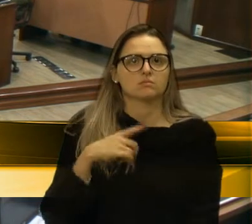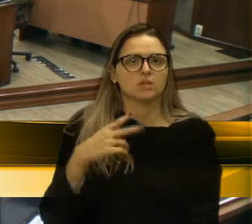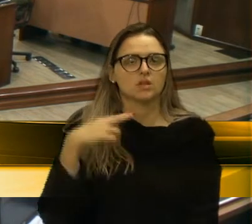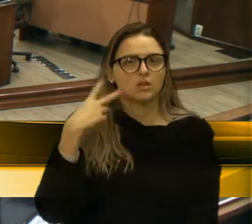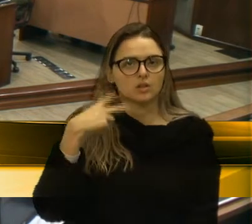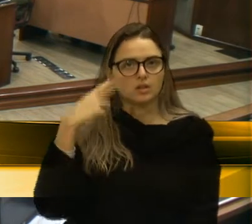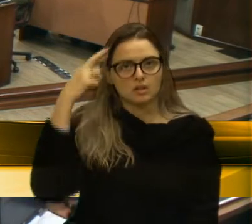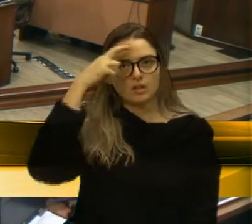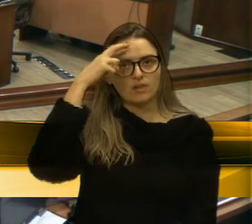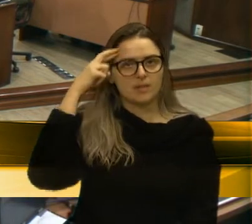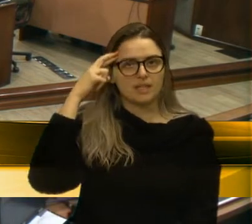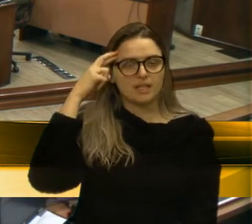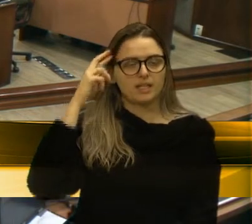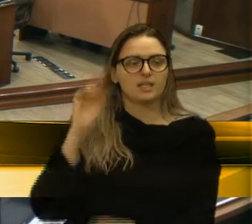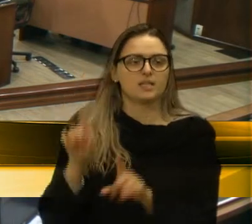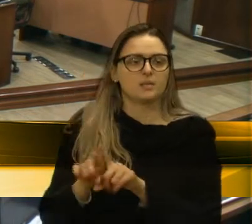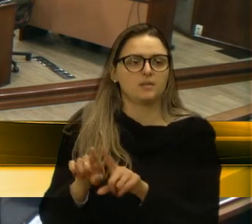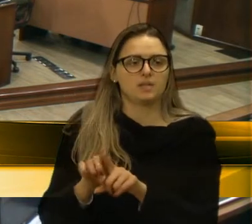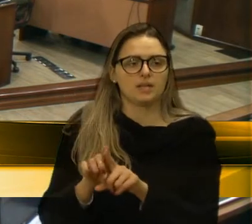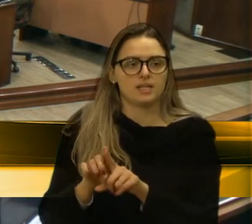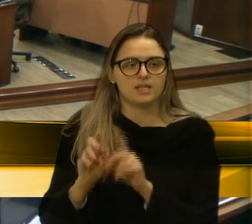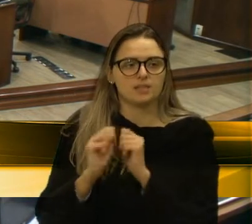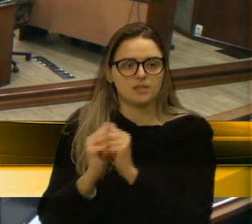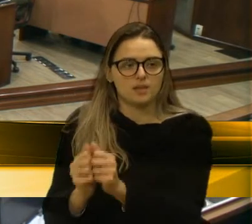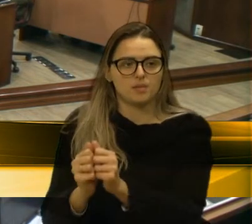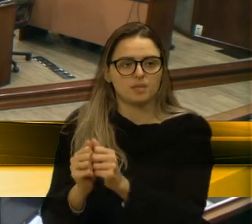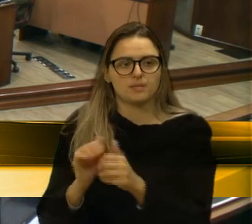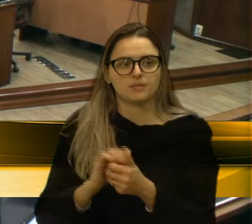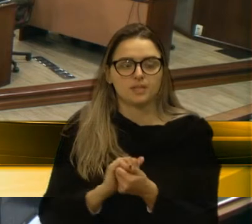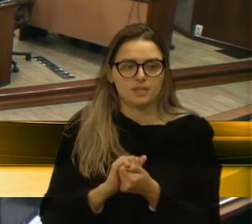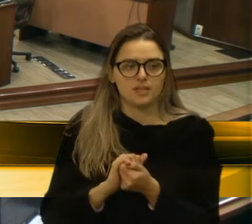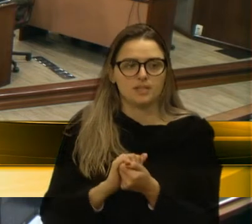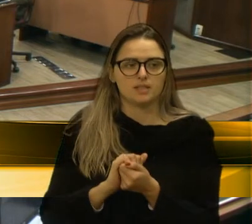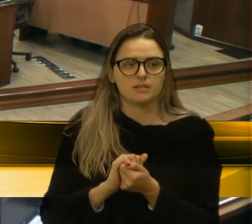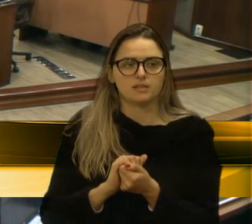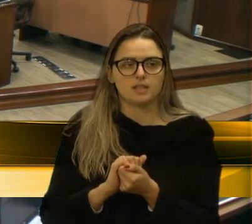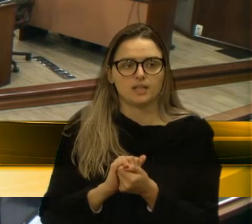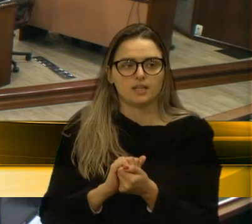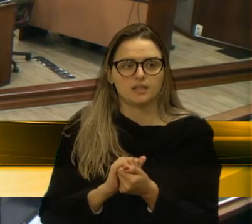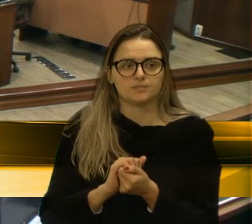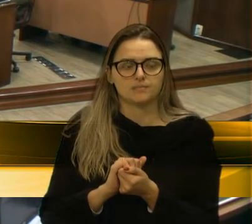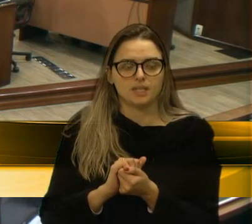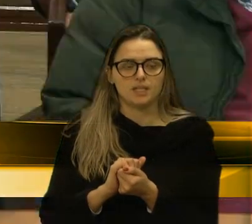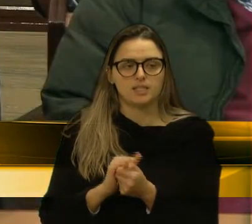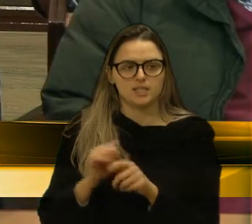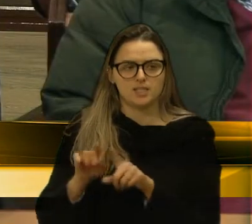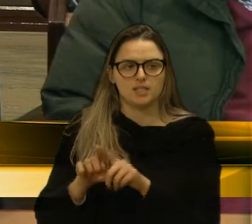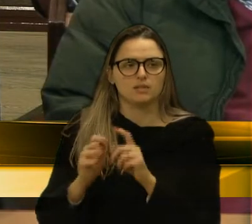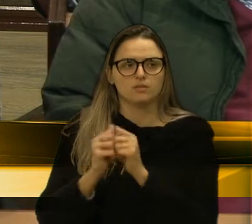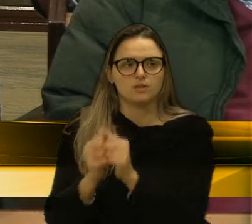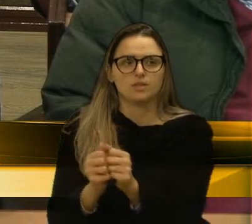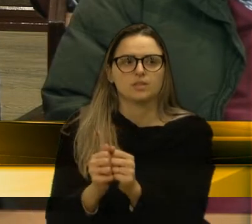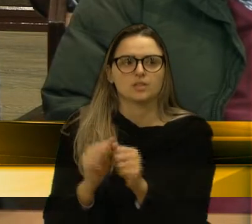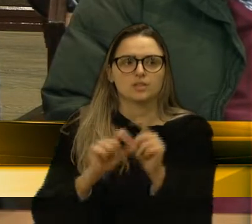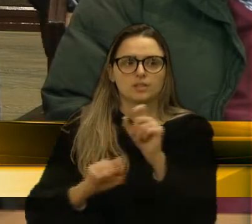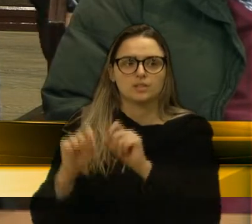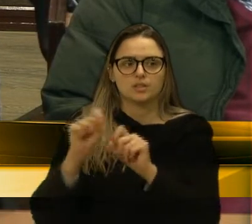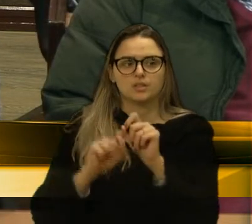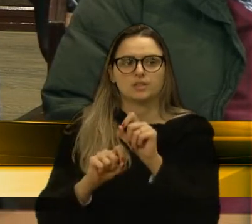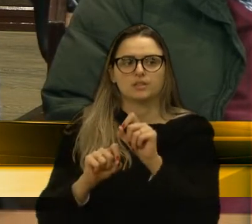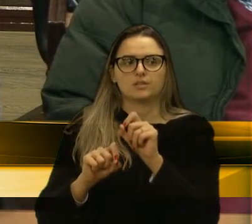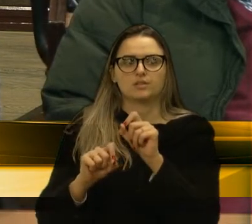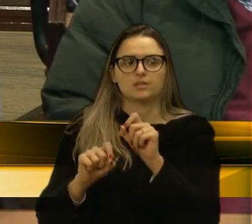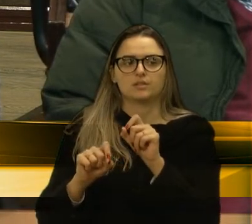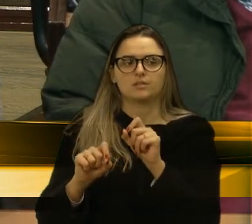destrata do projeto da V. Exª com vários argumentos infundáveis, tentando,